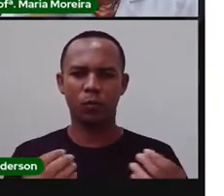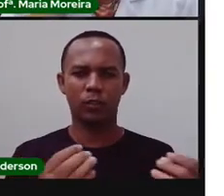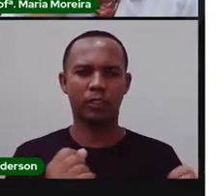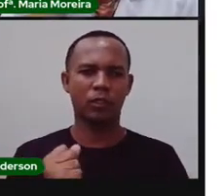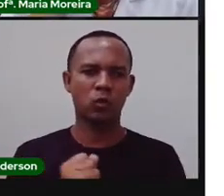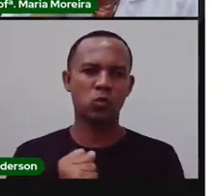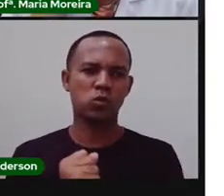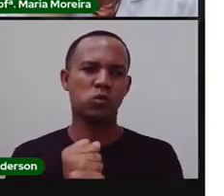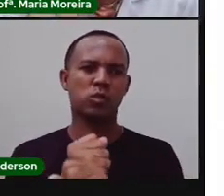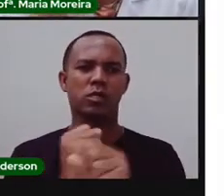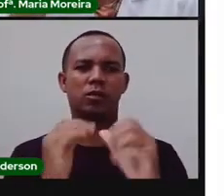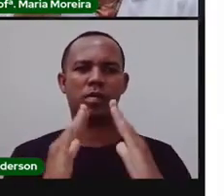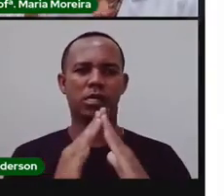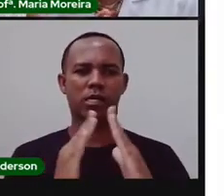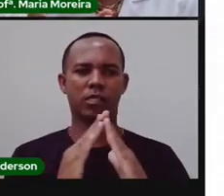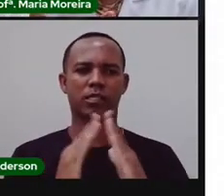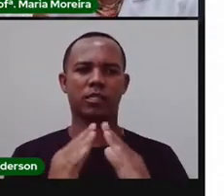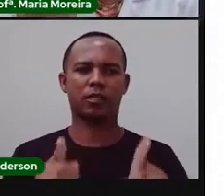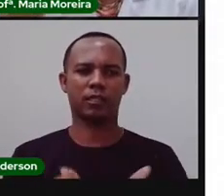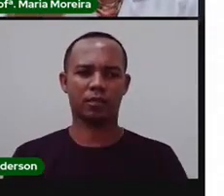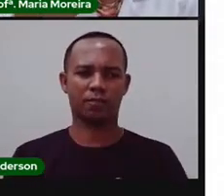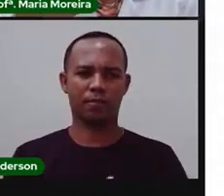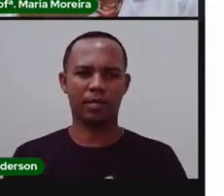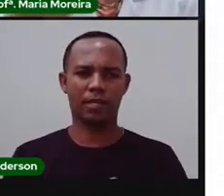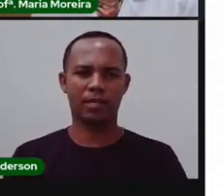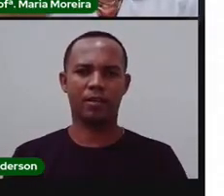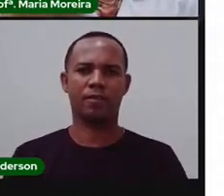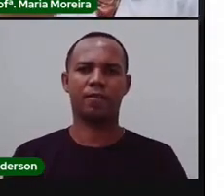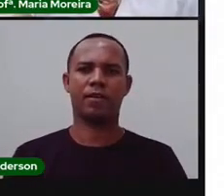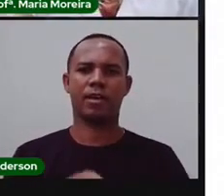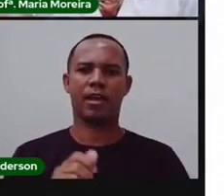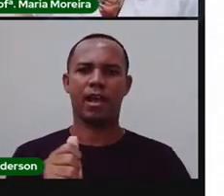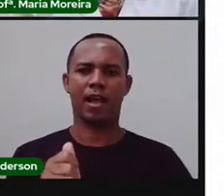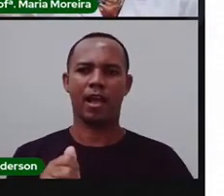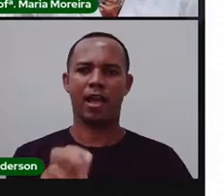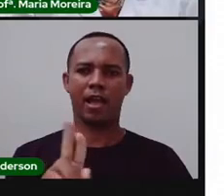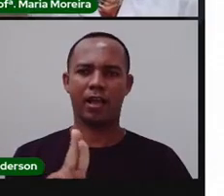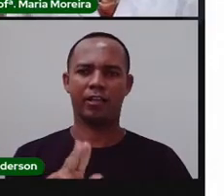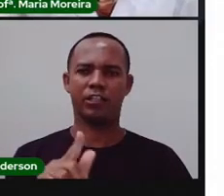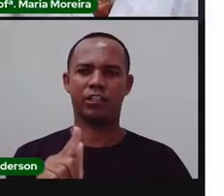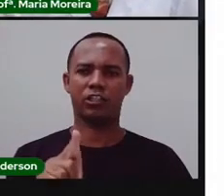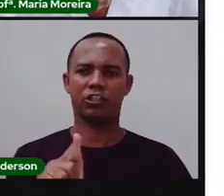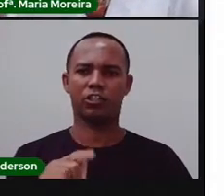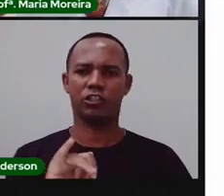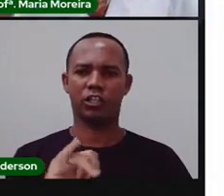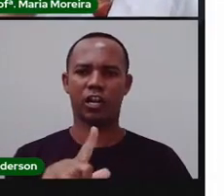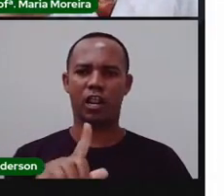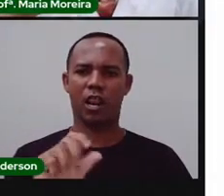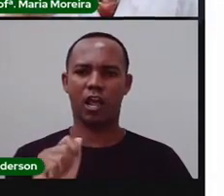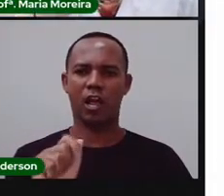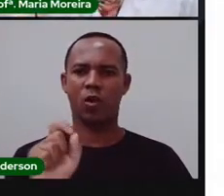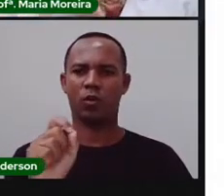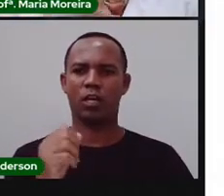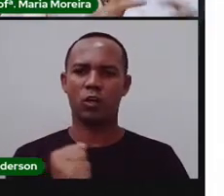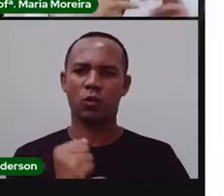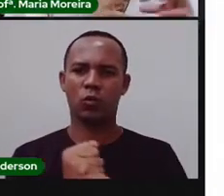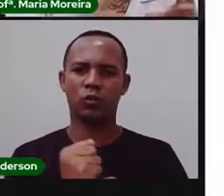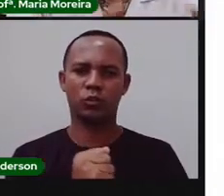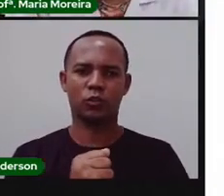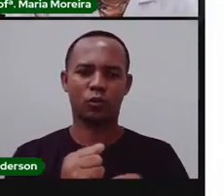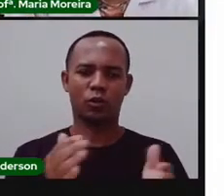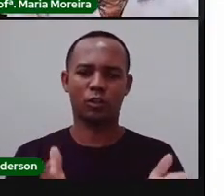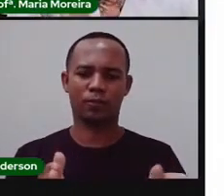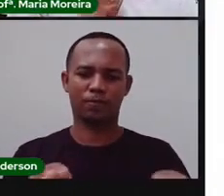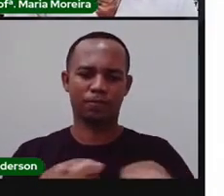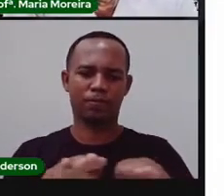construção de casas, a argila, que vocês conhecem, que serve para construir o quê? Tijolo, aquele